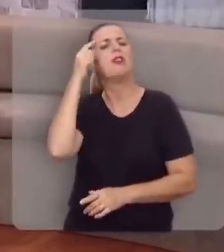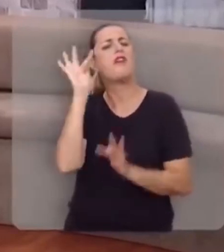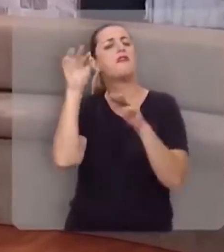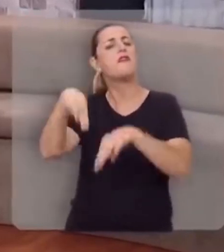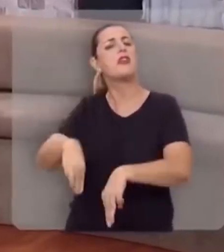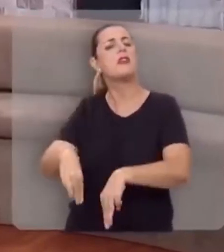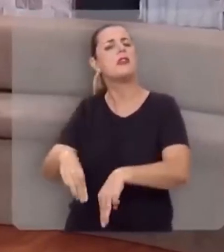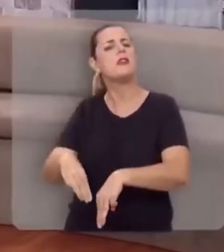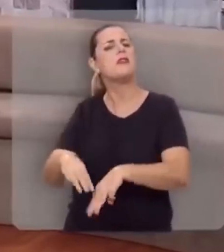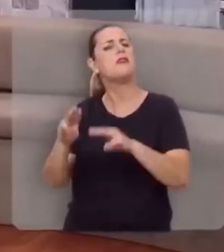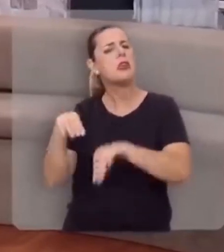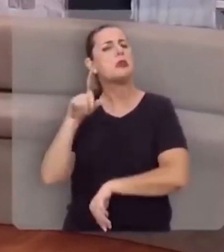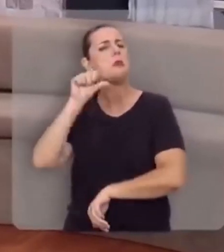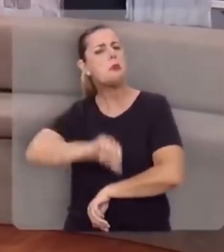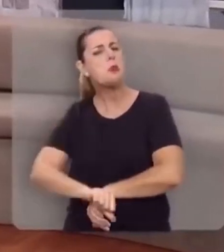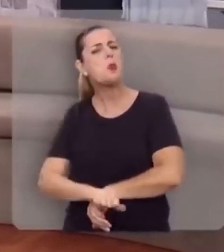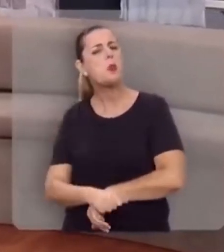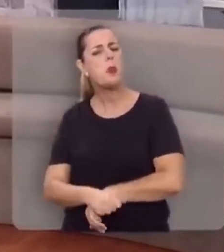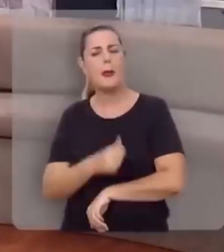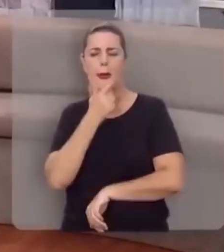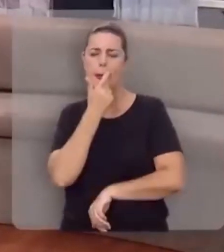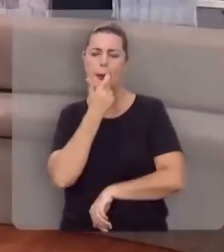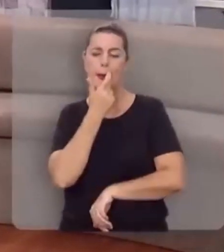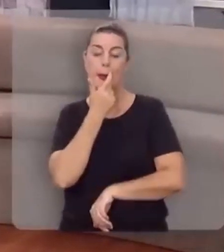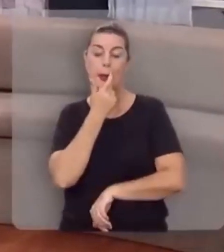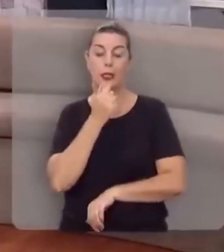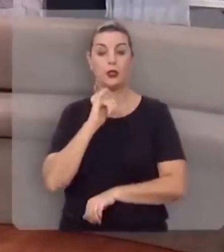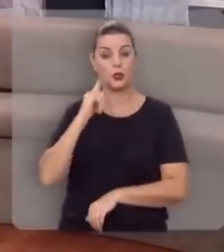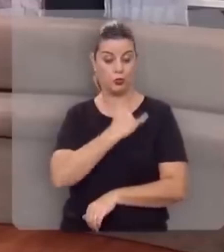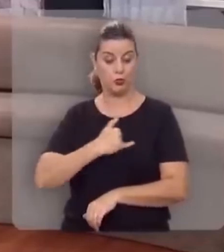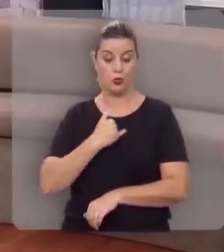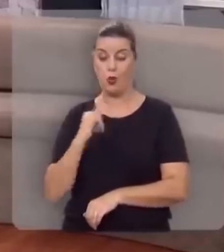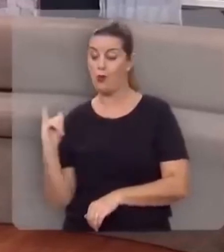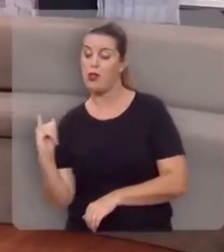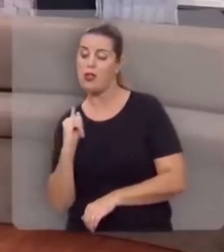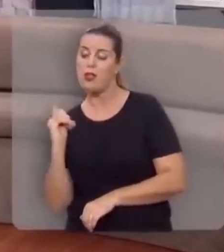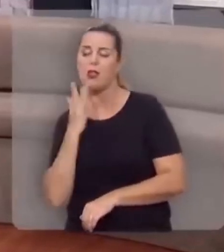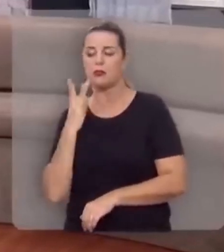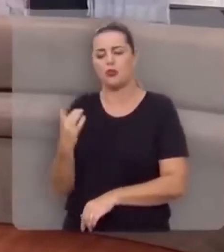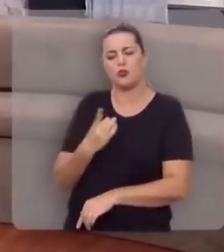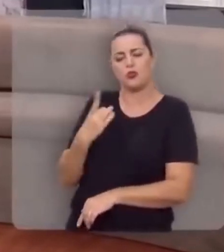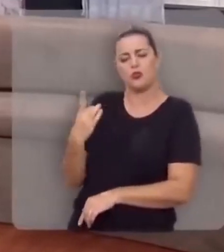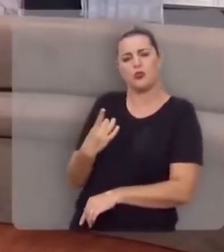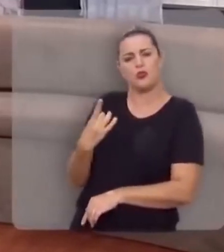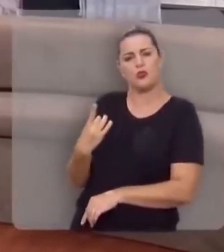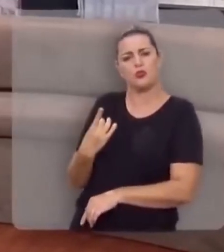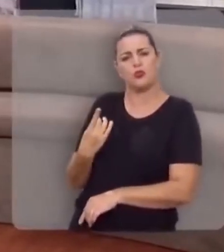seria o fim e o fim trágico. João, ali naquela ilha, isolado,